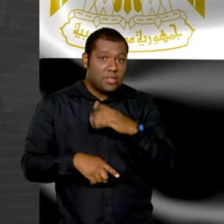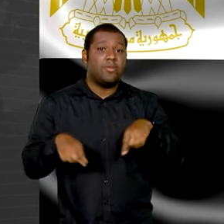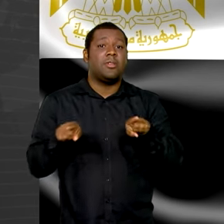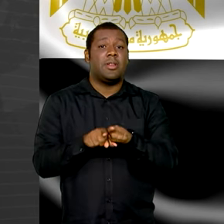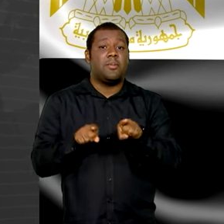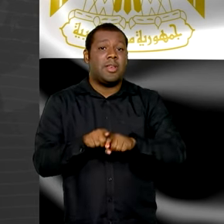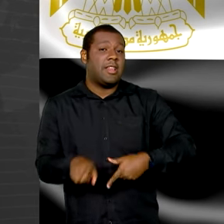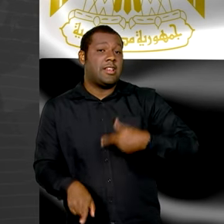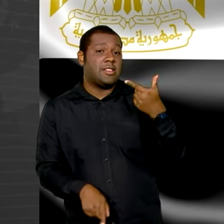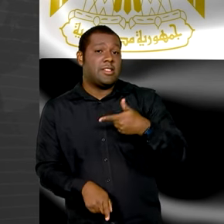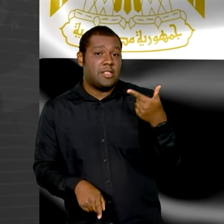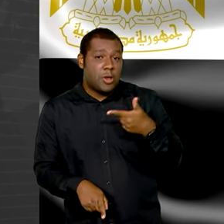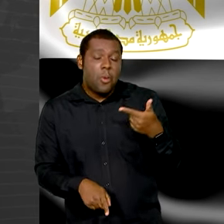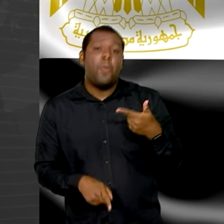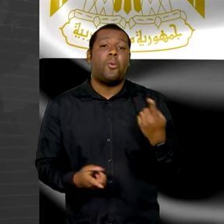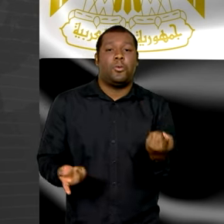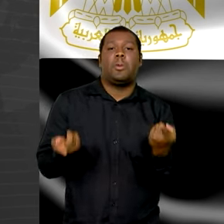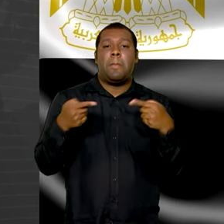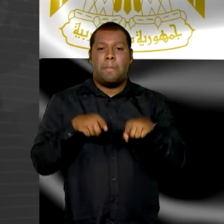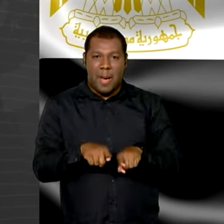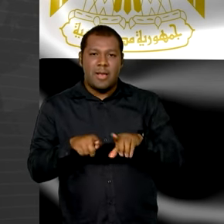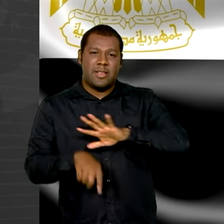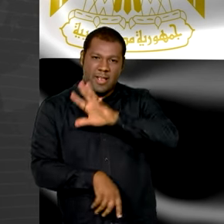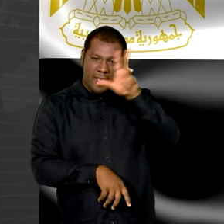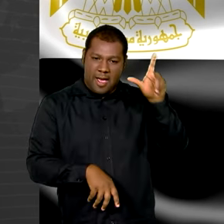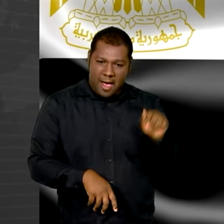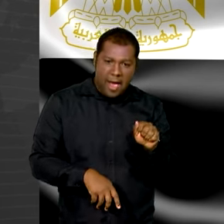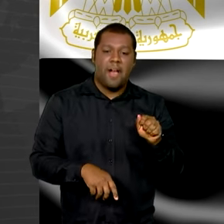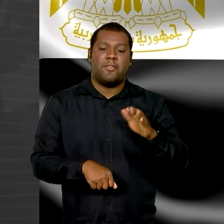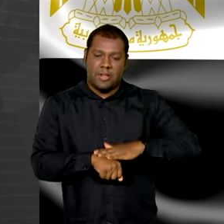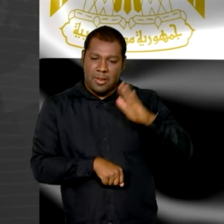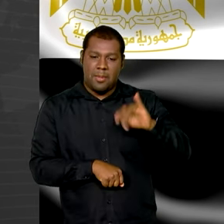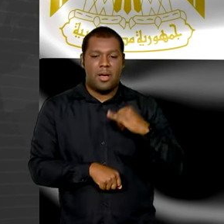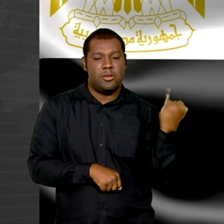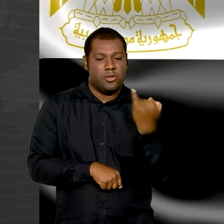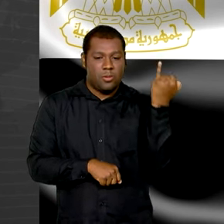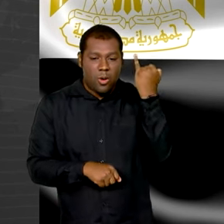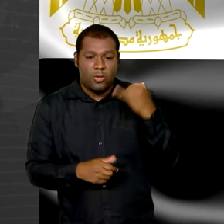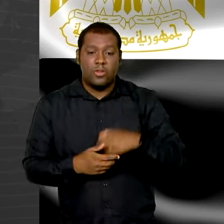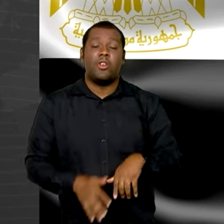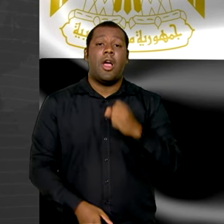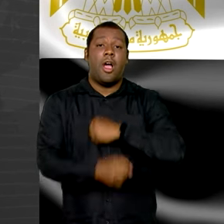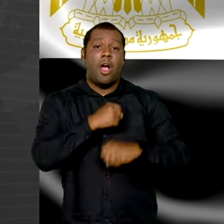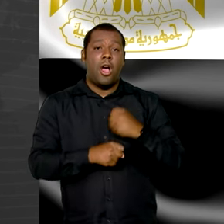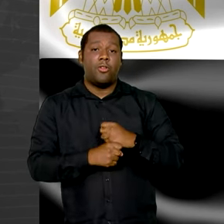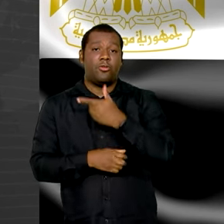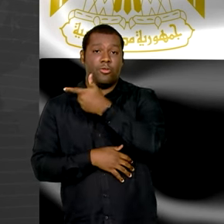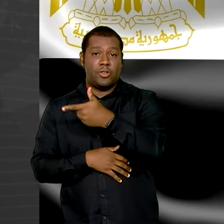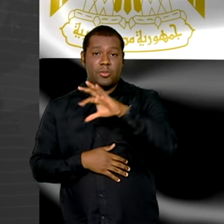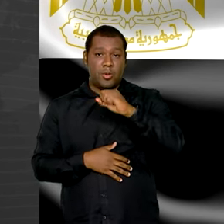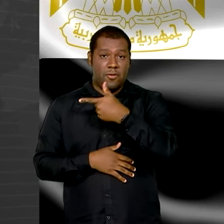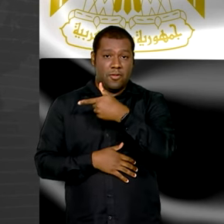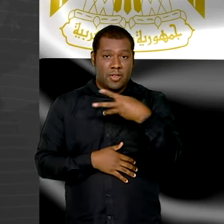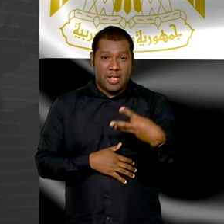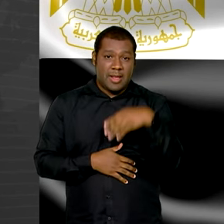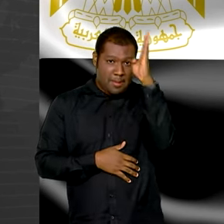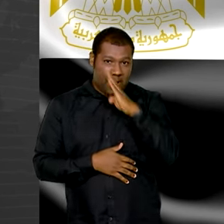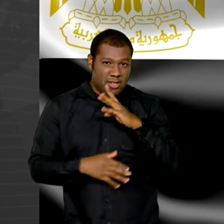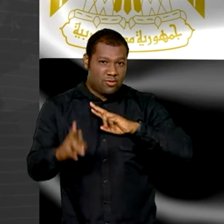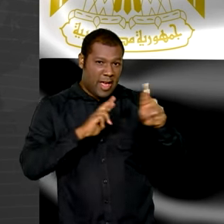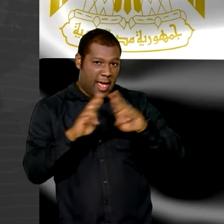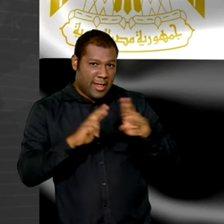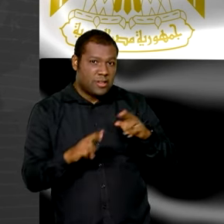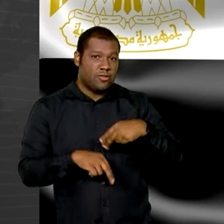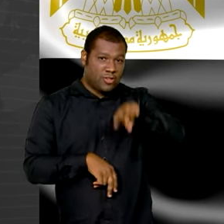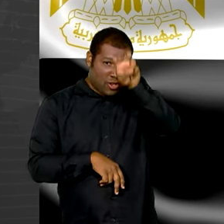parceiro comercial na África após a Argélia. Em 2023, as exportações brasileiras para o Egito foram de